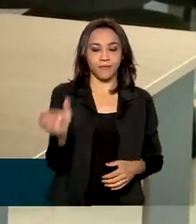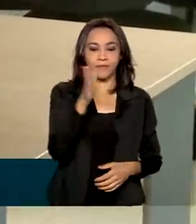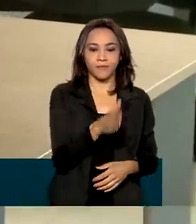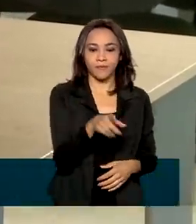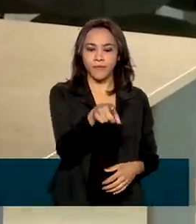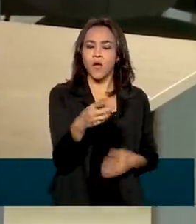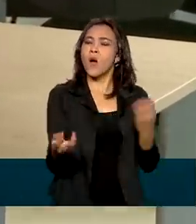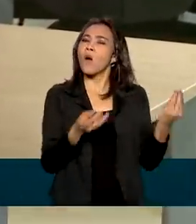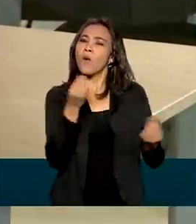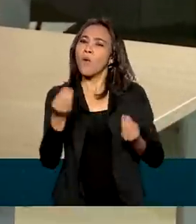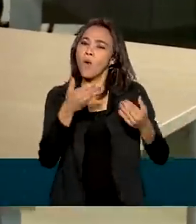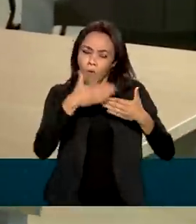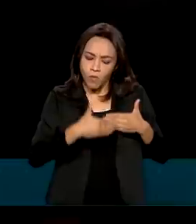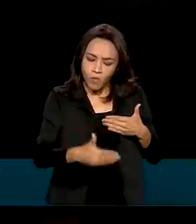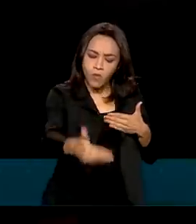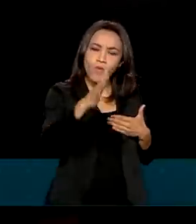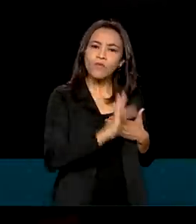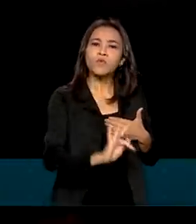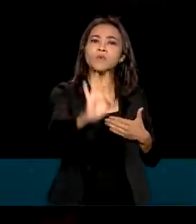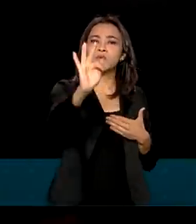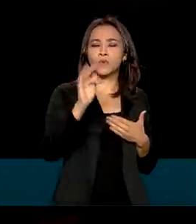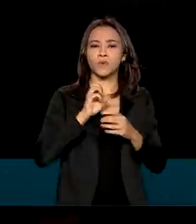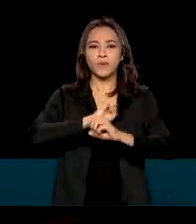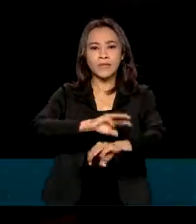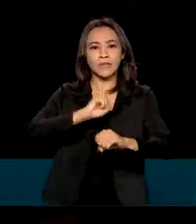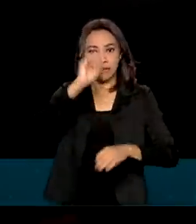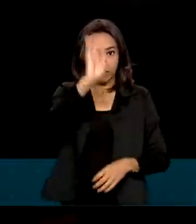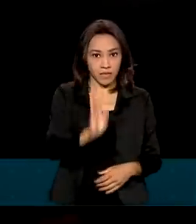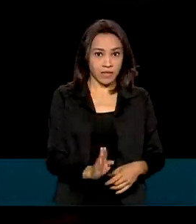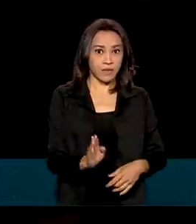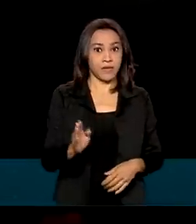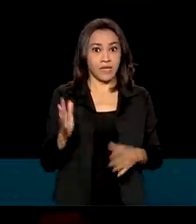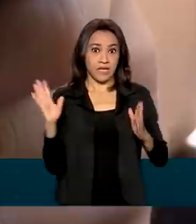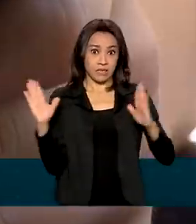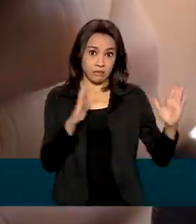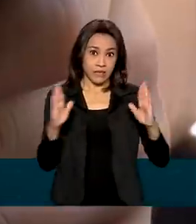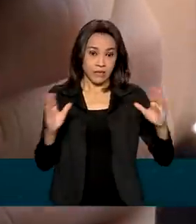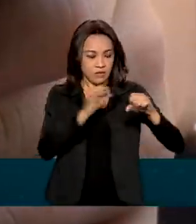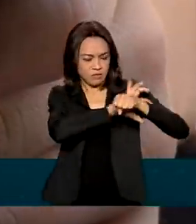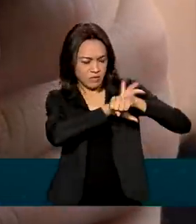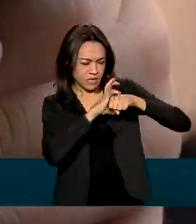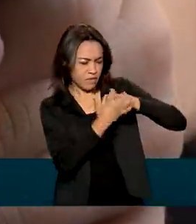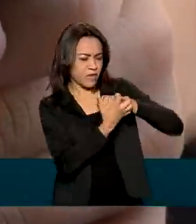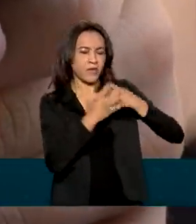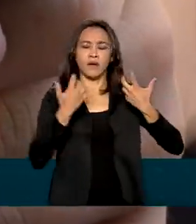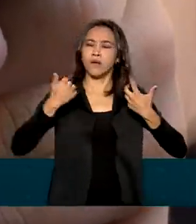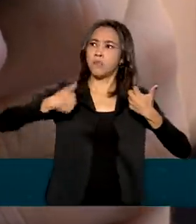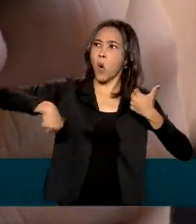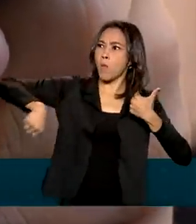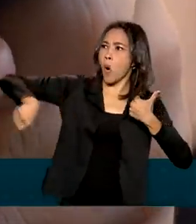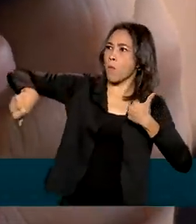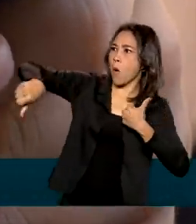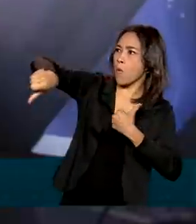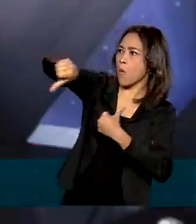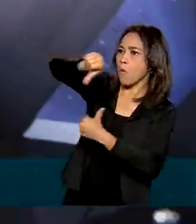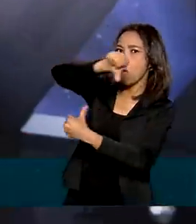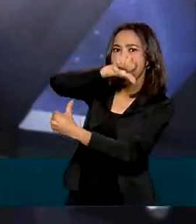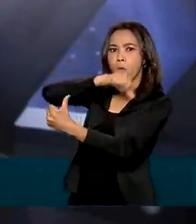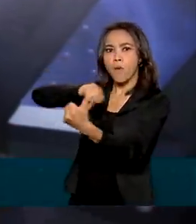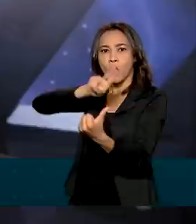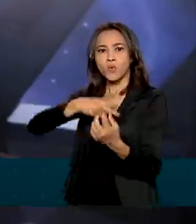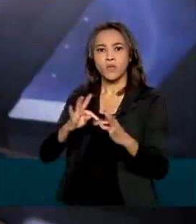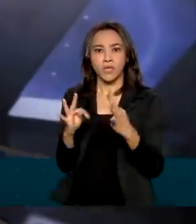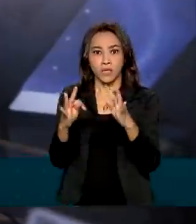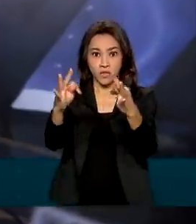o futuro da educação no Brasil? Em meio à pandemia e às transformações de um mundo cada vez mais digital, a